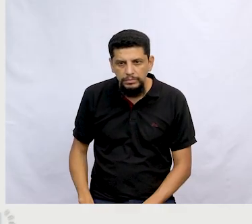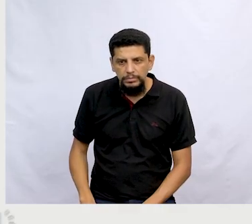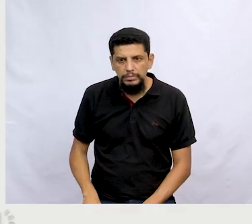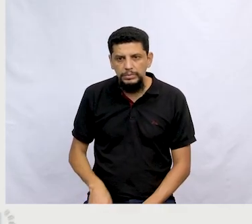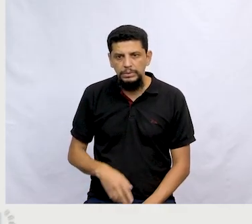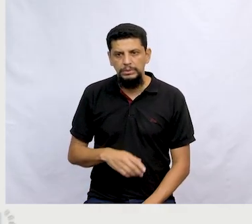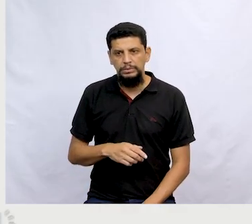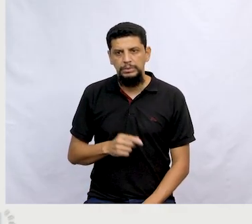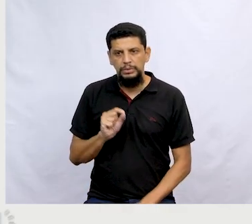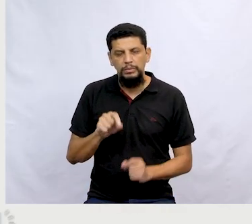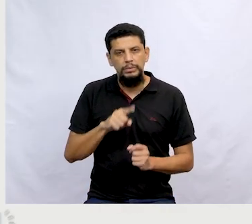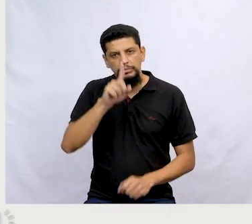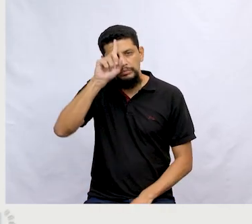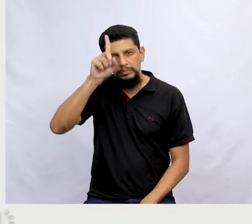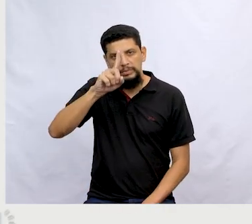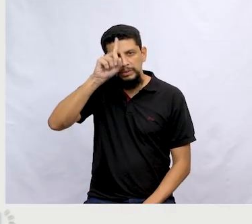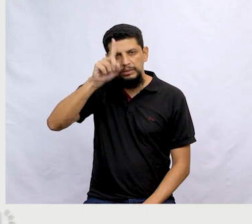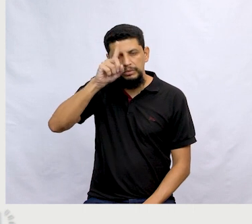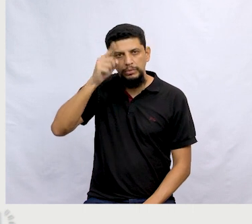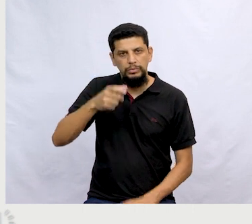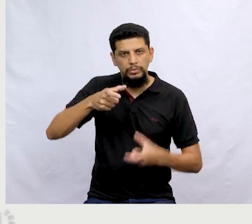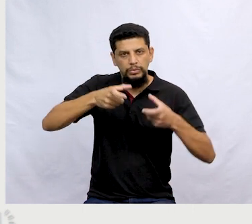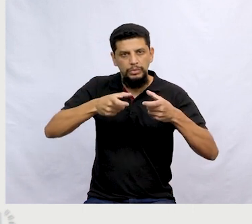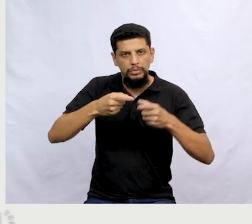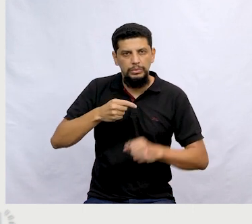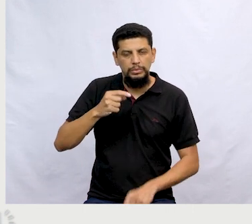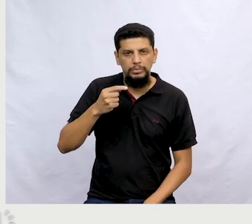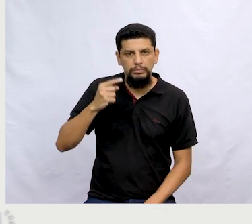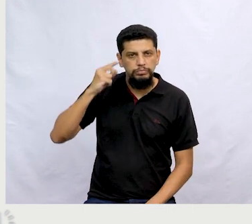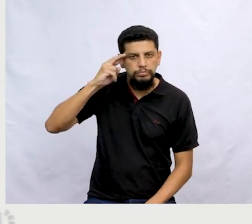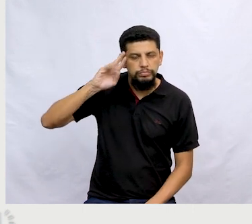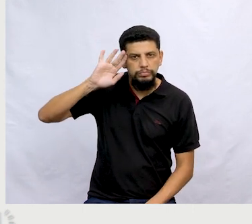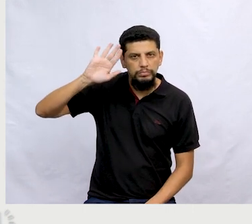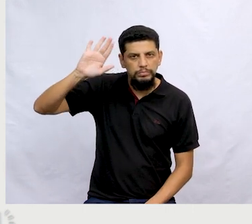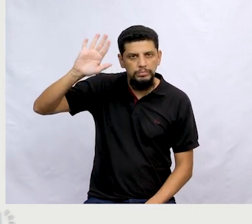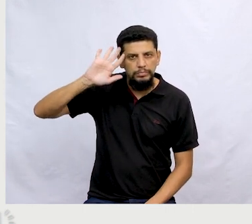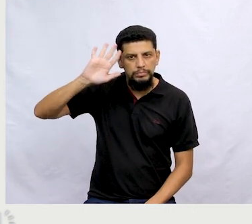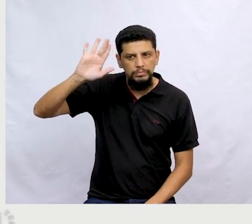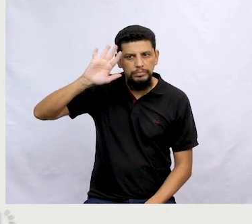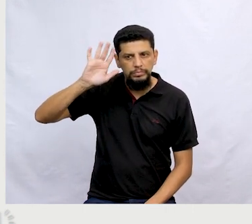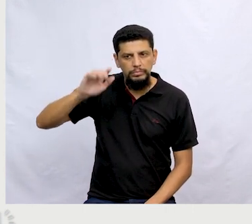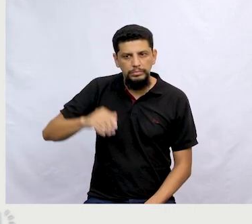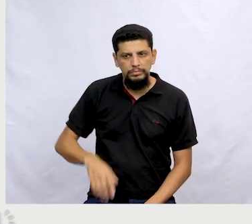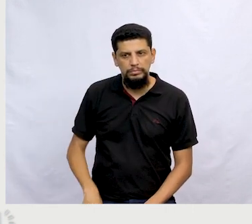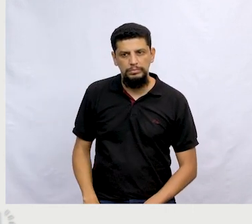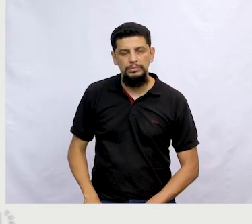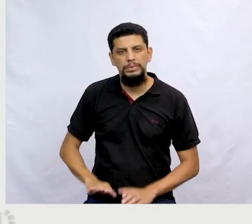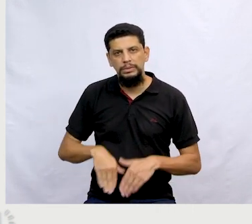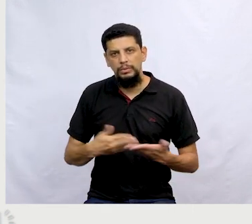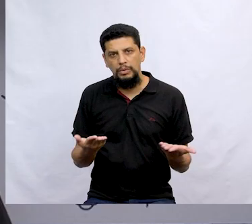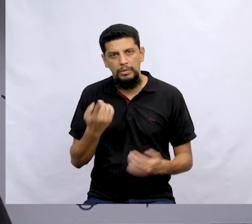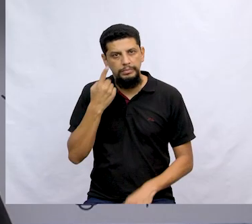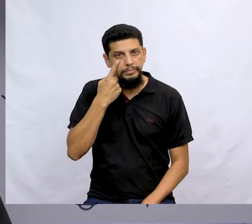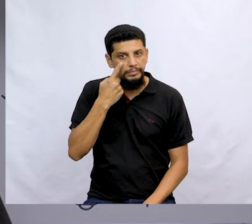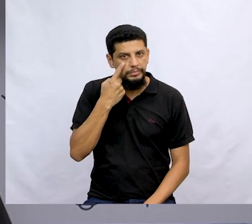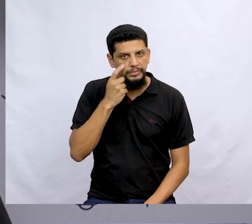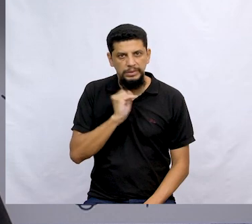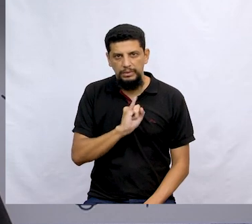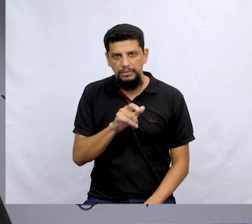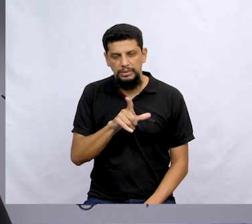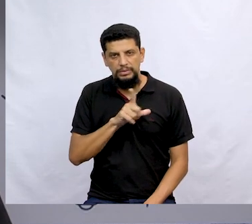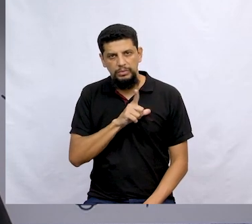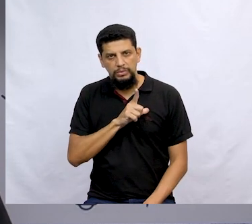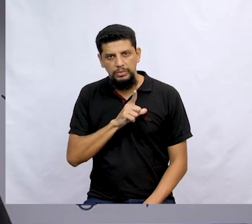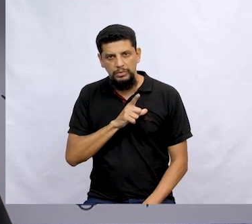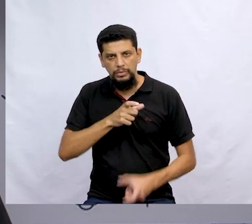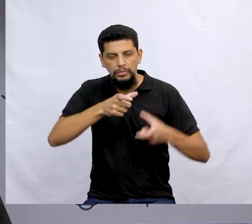O que você inventaria? Outro inventador de sonhos, mas dessa vez o que criasse, não roubasse, é claro. Então, olha só. Se você